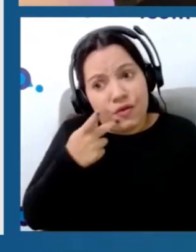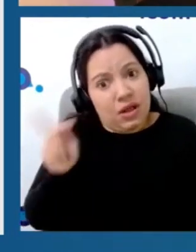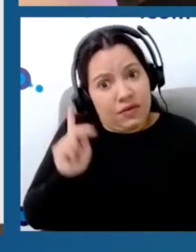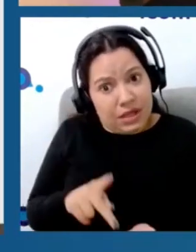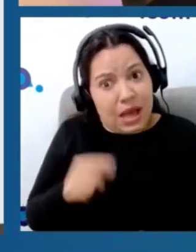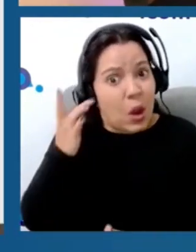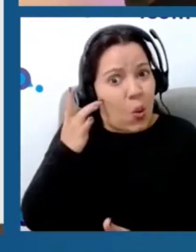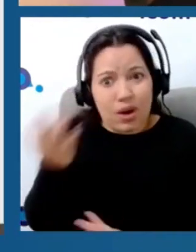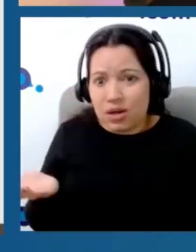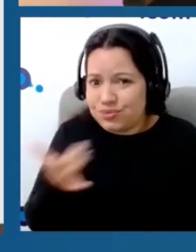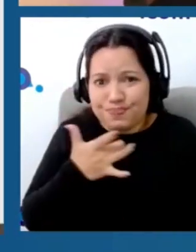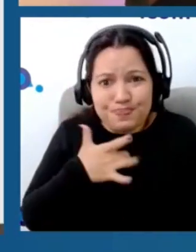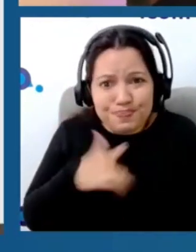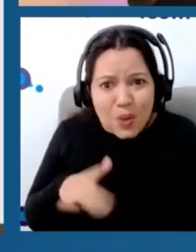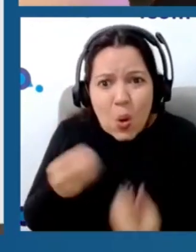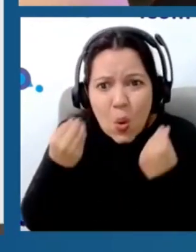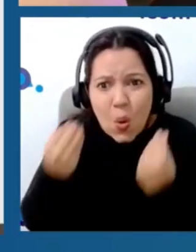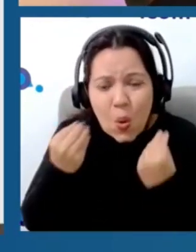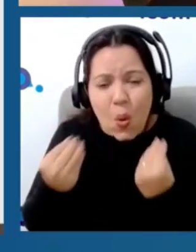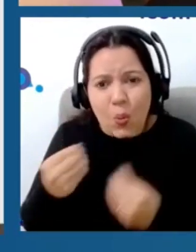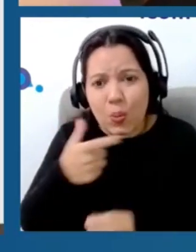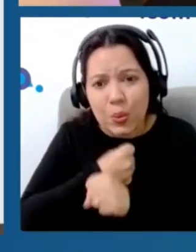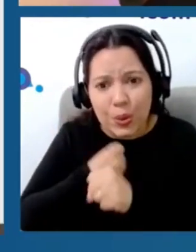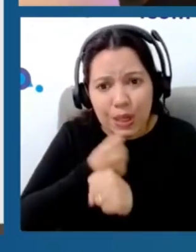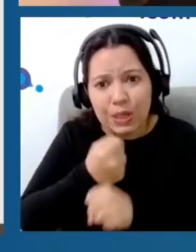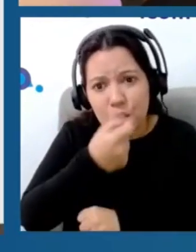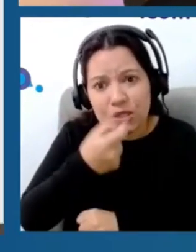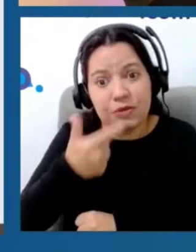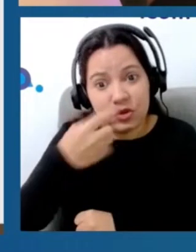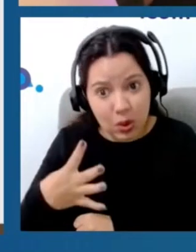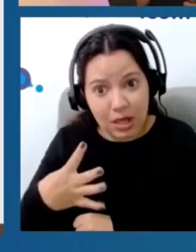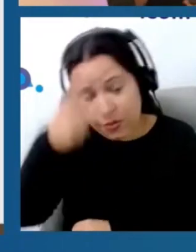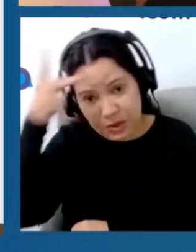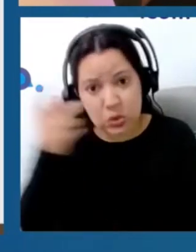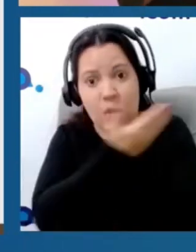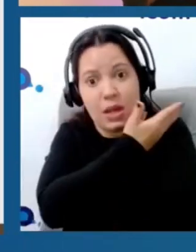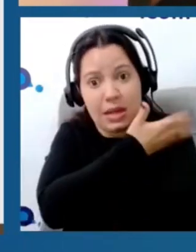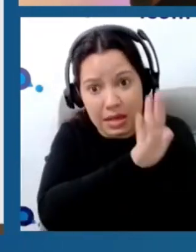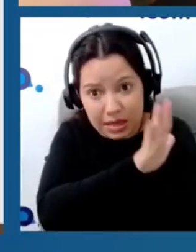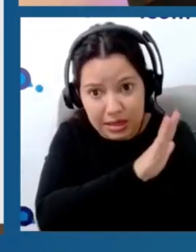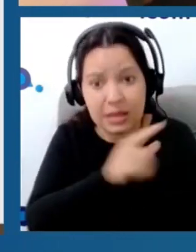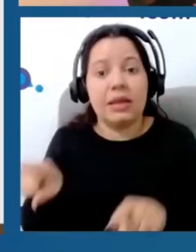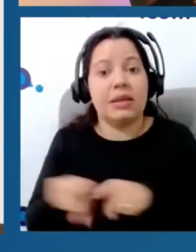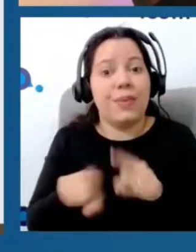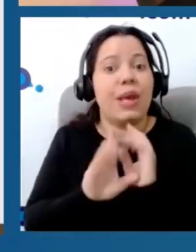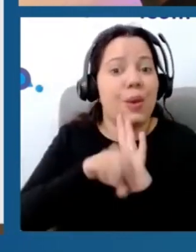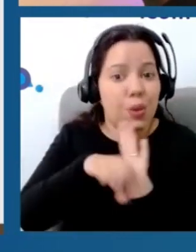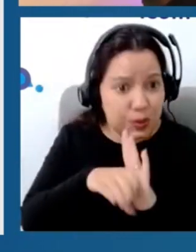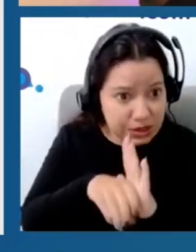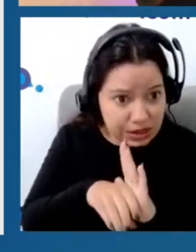2024, as pessoas ainda continuem com o pré-conceito e com o pré-ífen conceito sobre eletroestimulação.